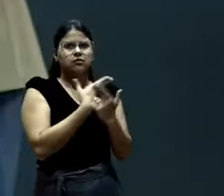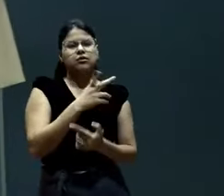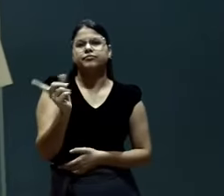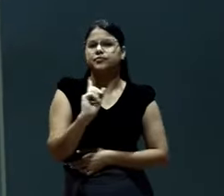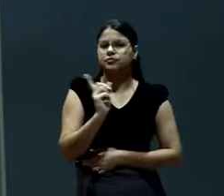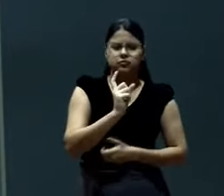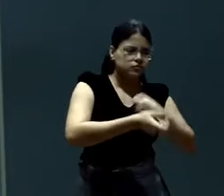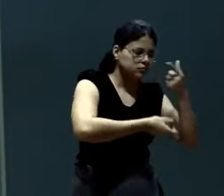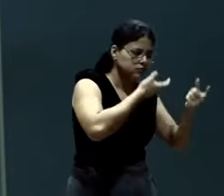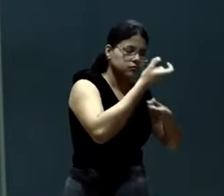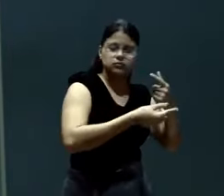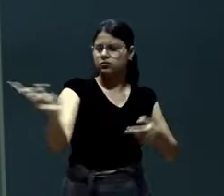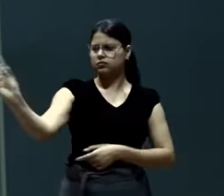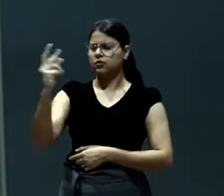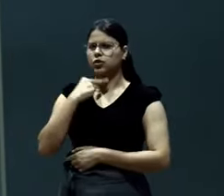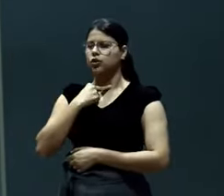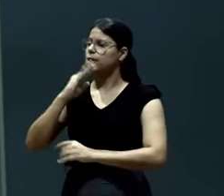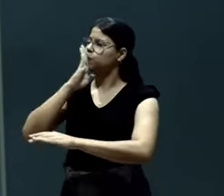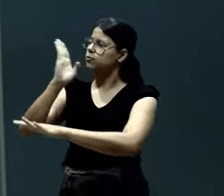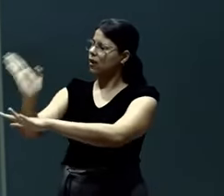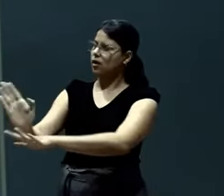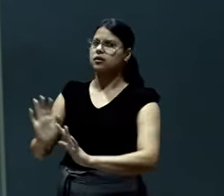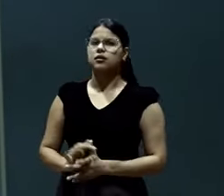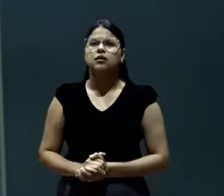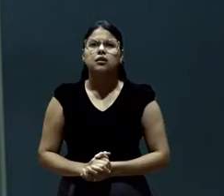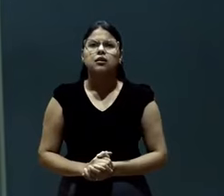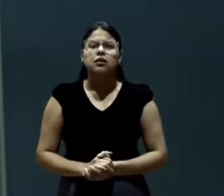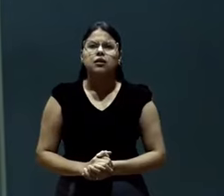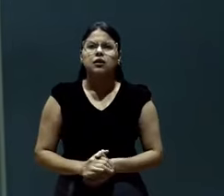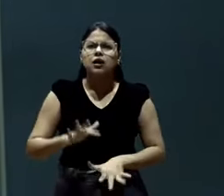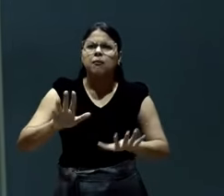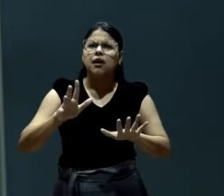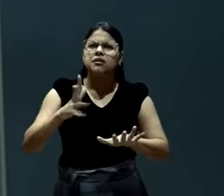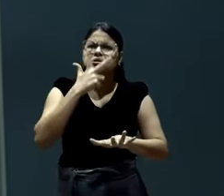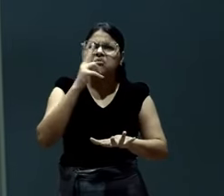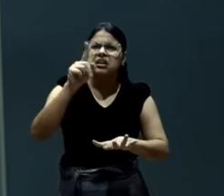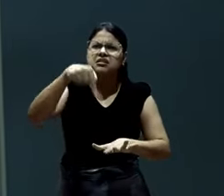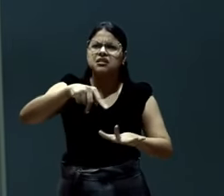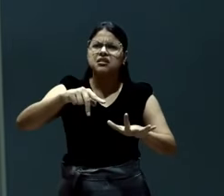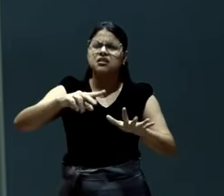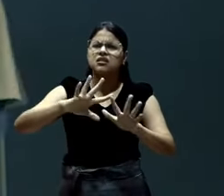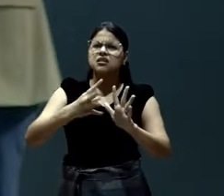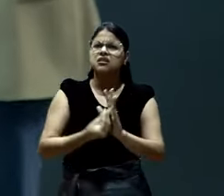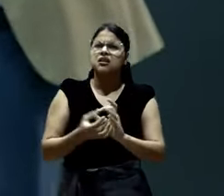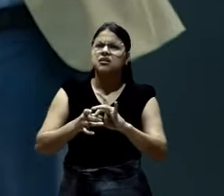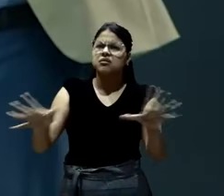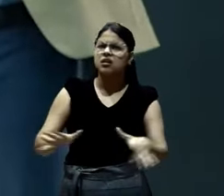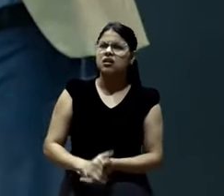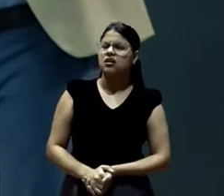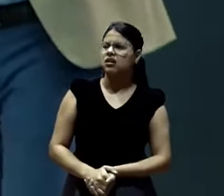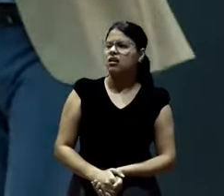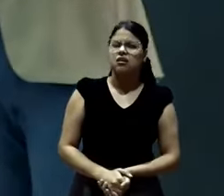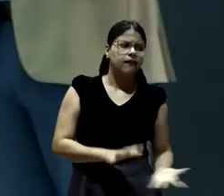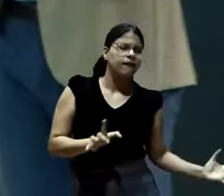Eu não permito. E por que nós estamos permitindo. Um degladiar o outro. Sai daqui para falar do irmão